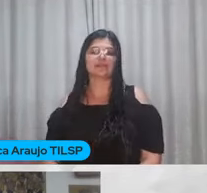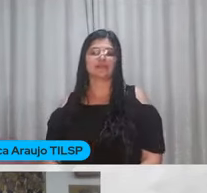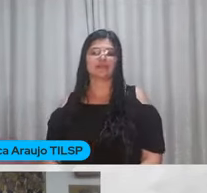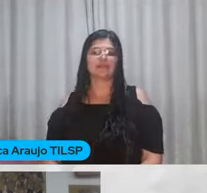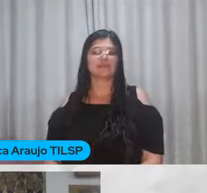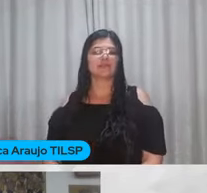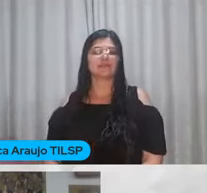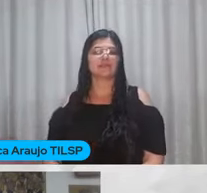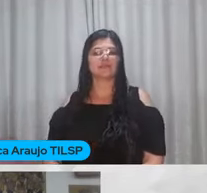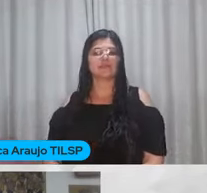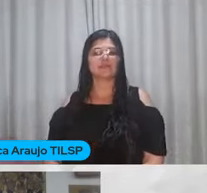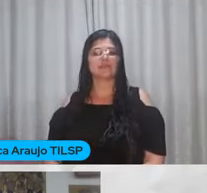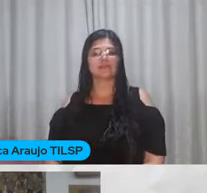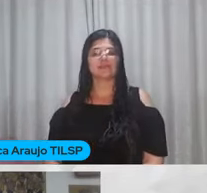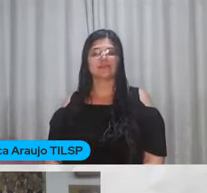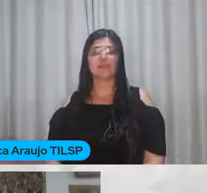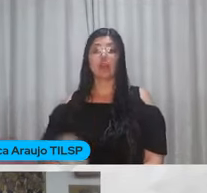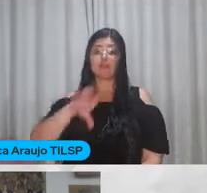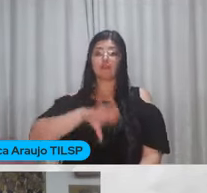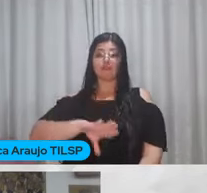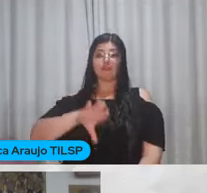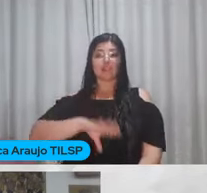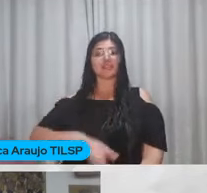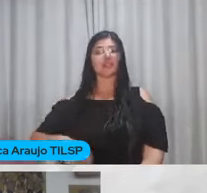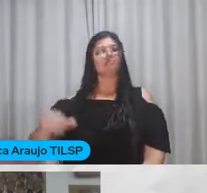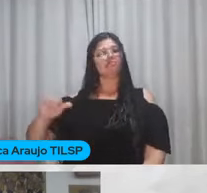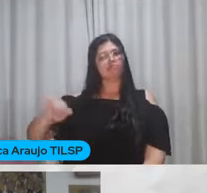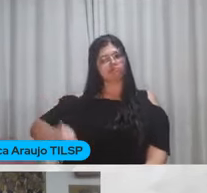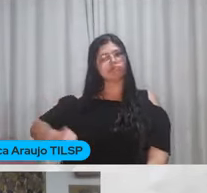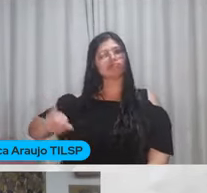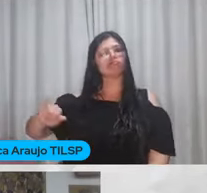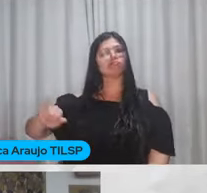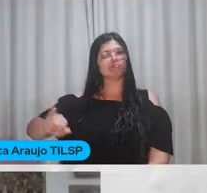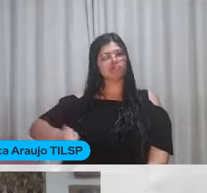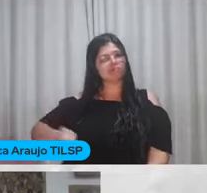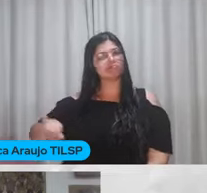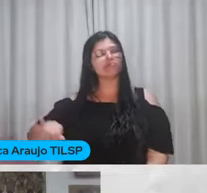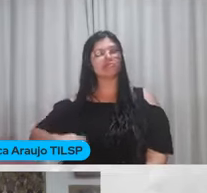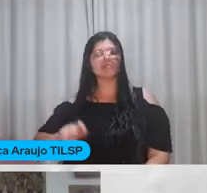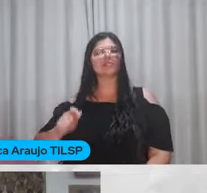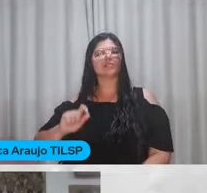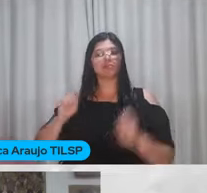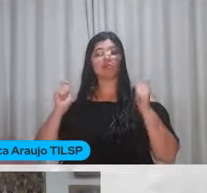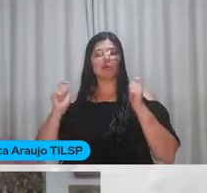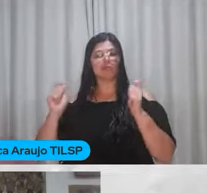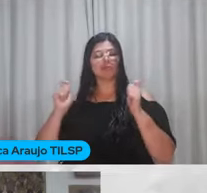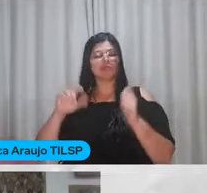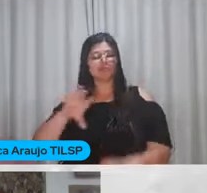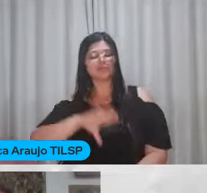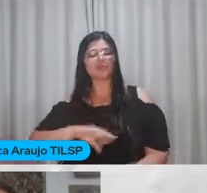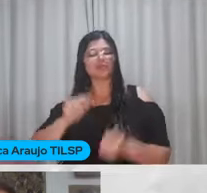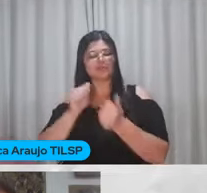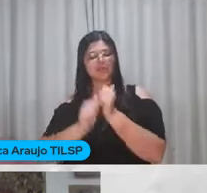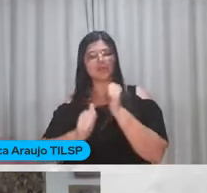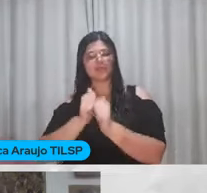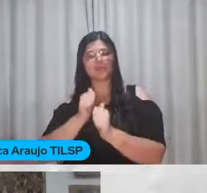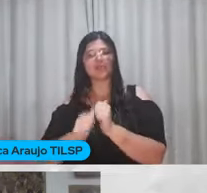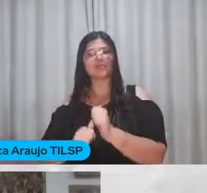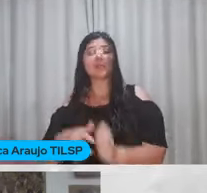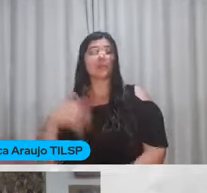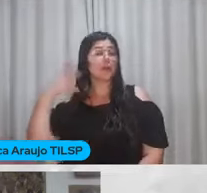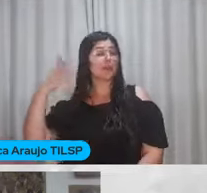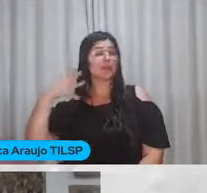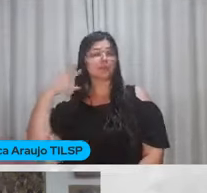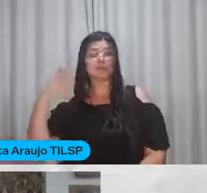Carioca Aqui Vascaína Sofredora Vascaína Sofredora E uma super palestrante